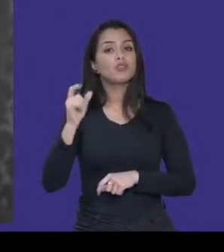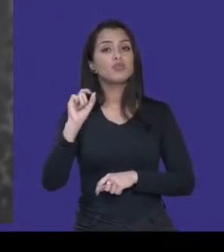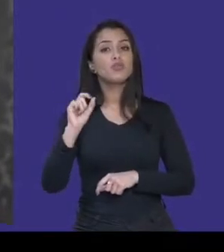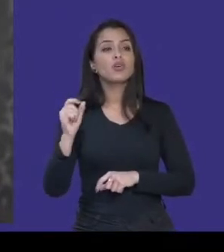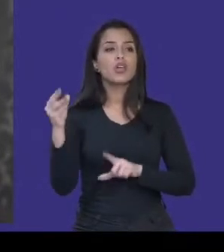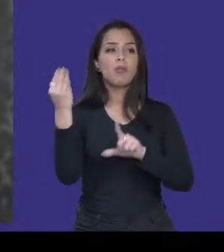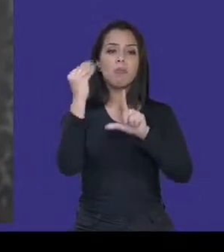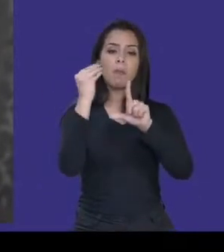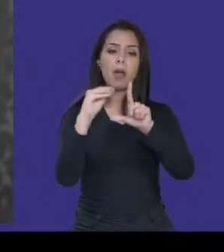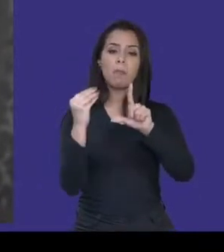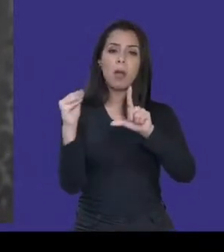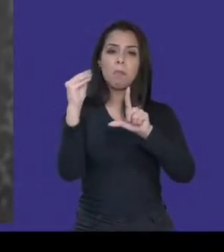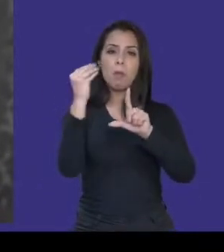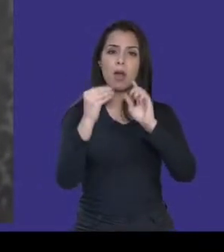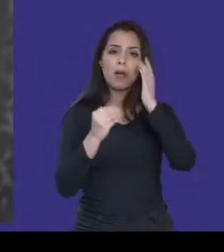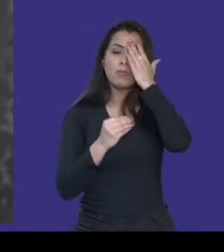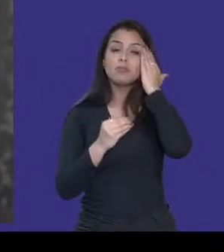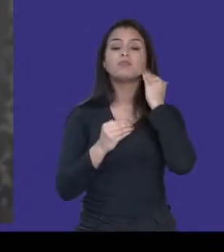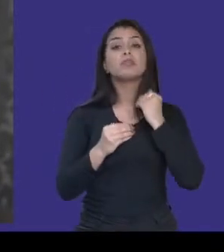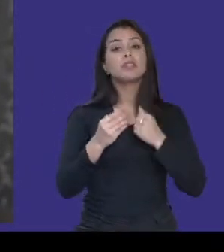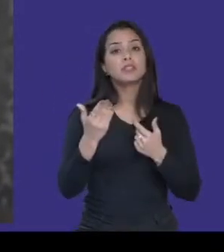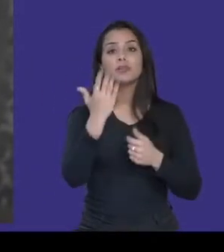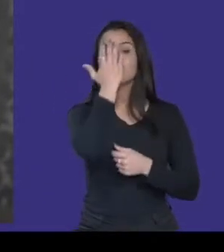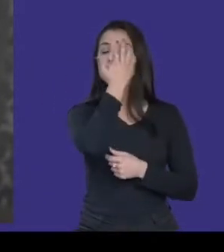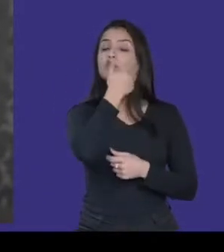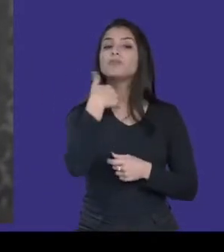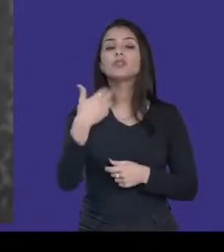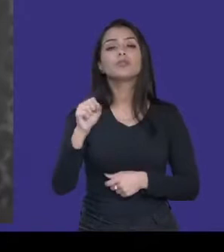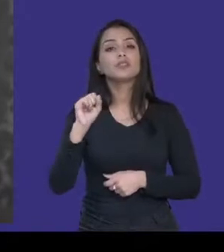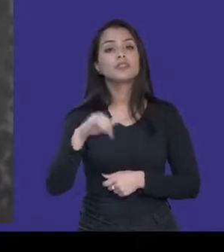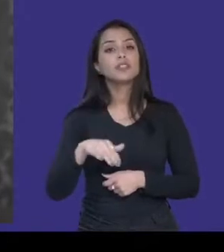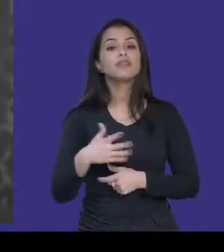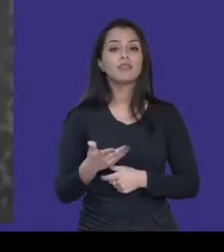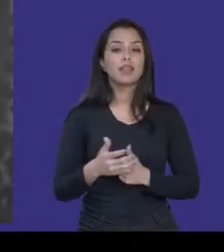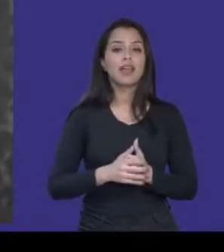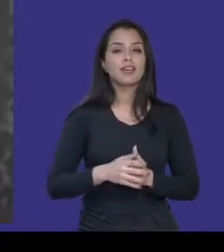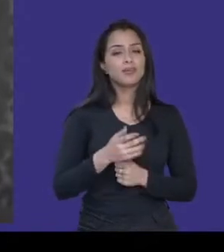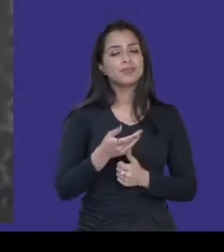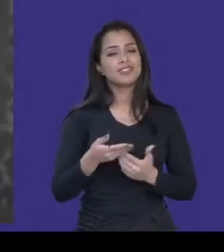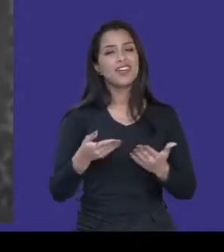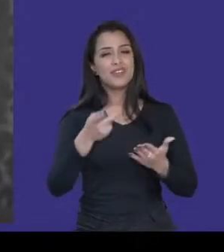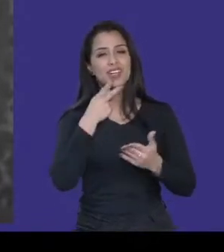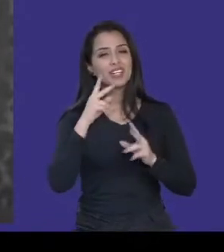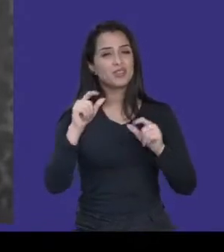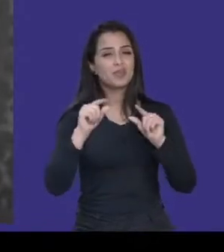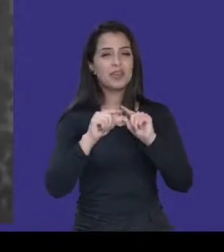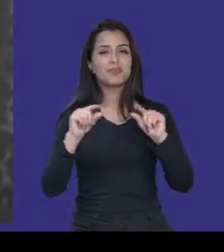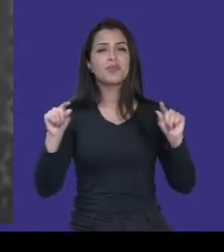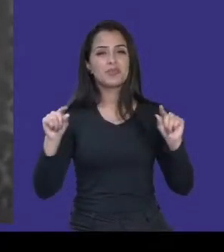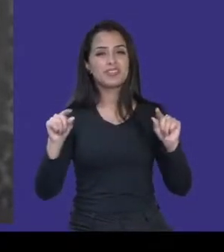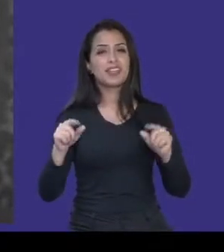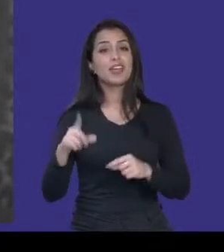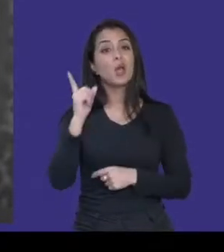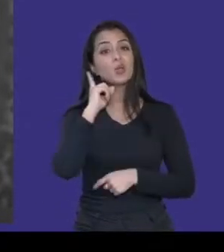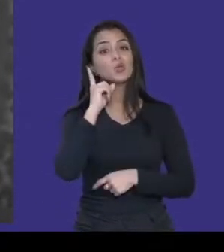eu vou ter, como a gente citou a música do Falamansa, né? O refrão completo. Para surdo ouvir, para